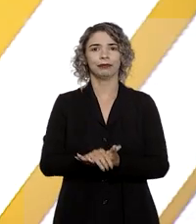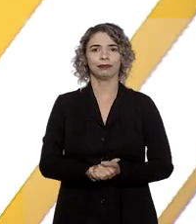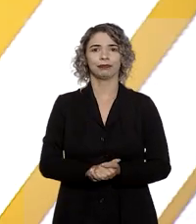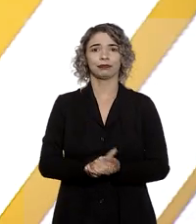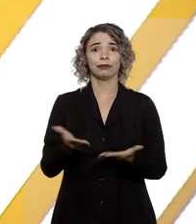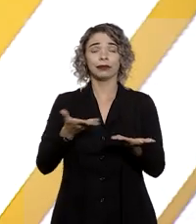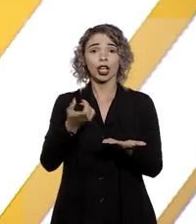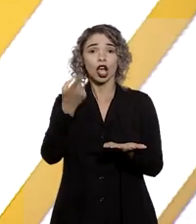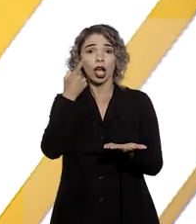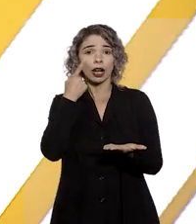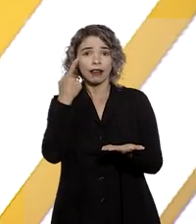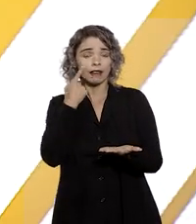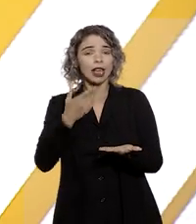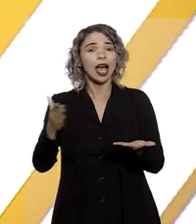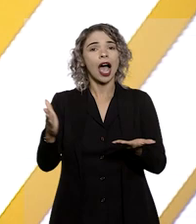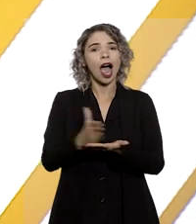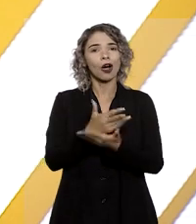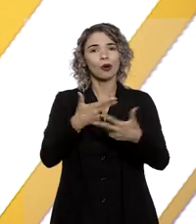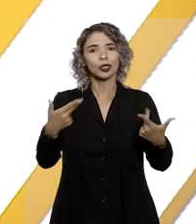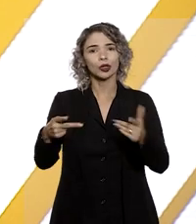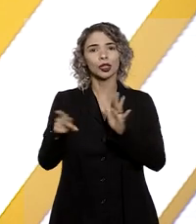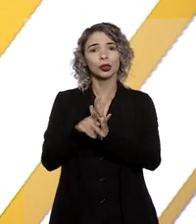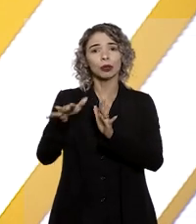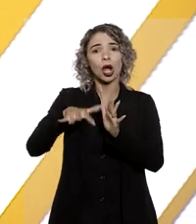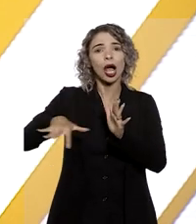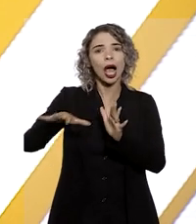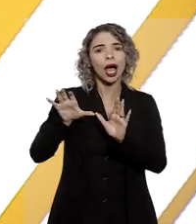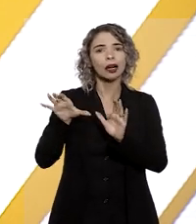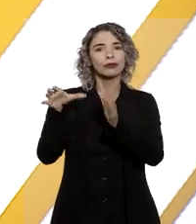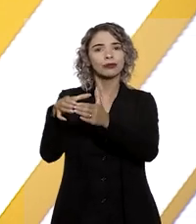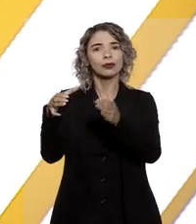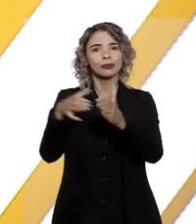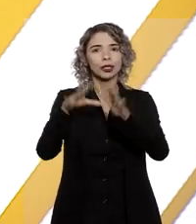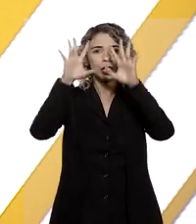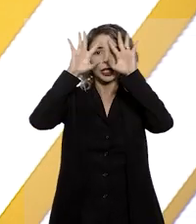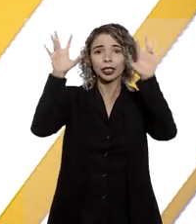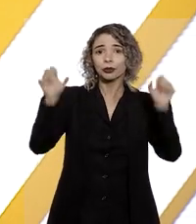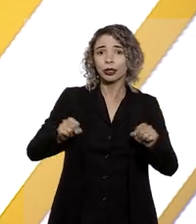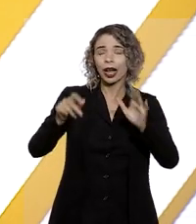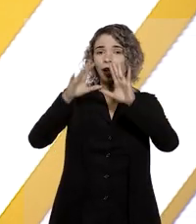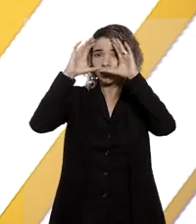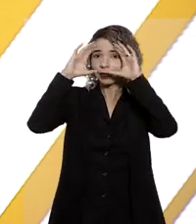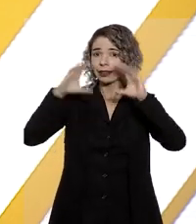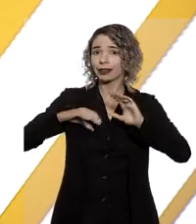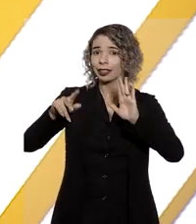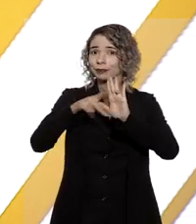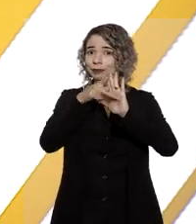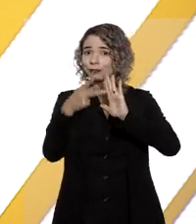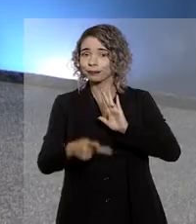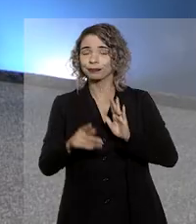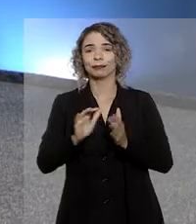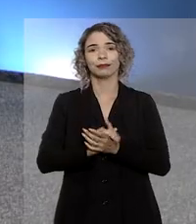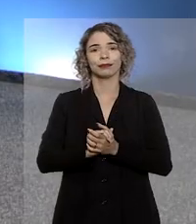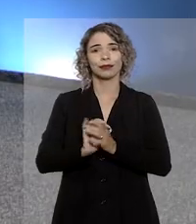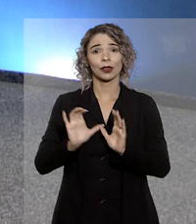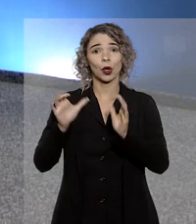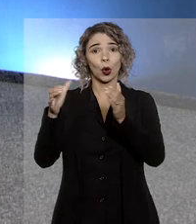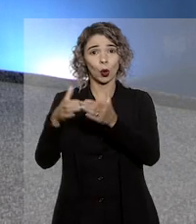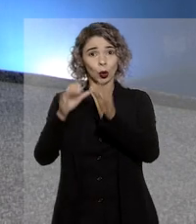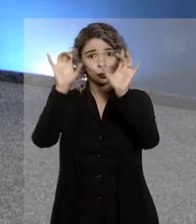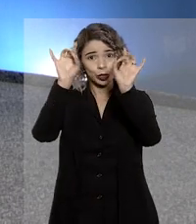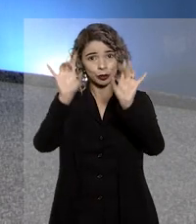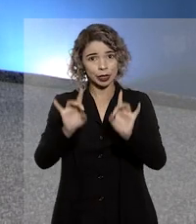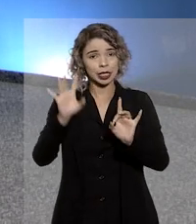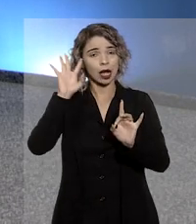Agora é a vez de conferir alguns dos destaques nos colegiados do Tribunal da Cidadania. A Corte